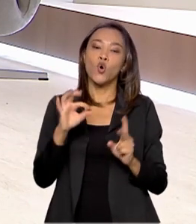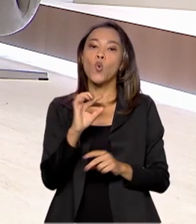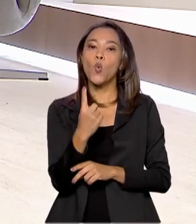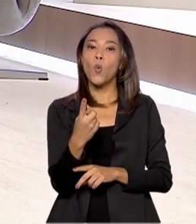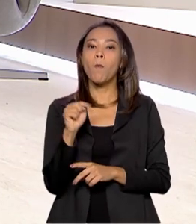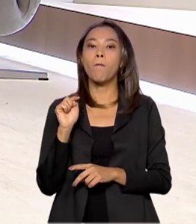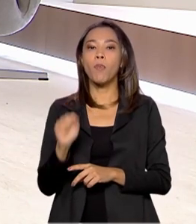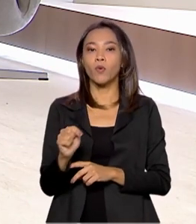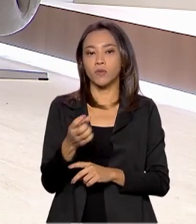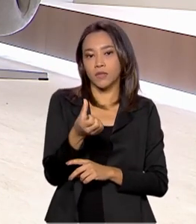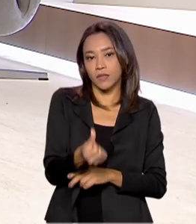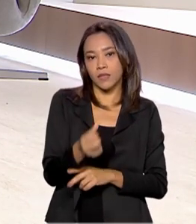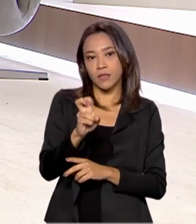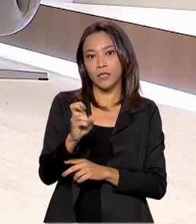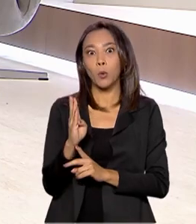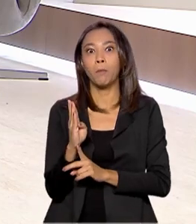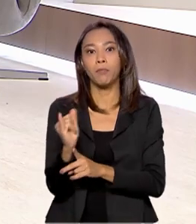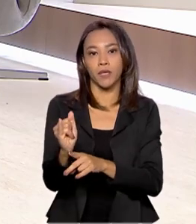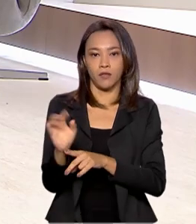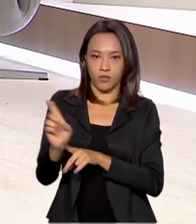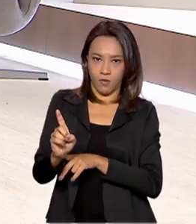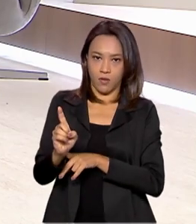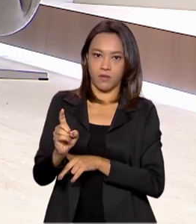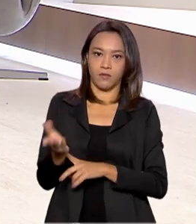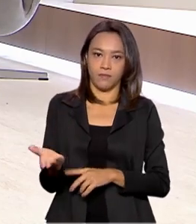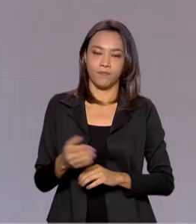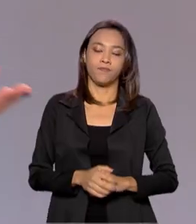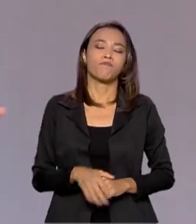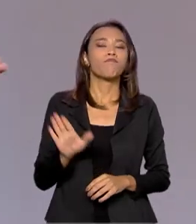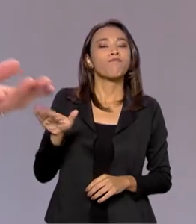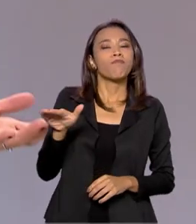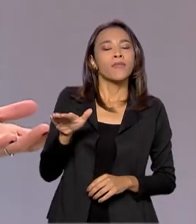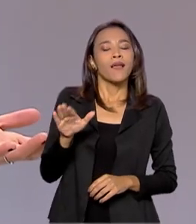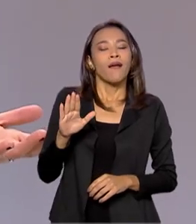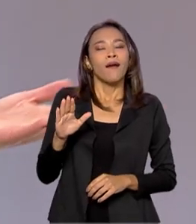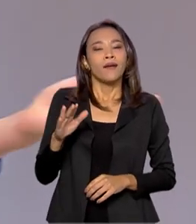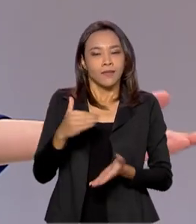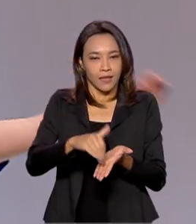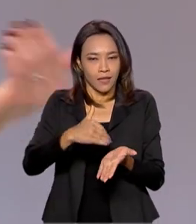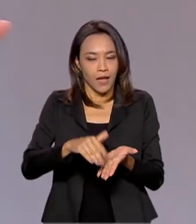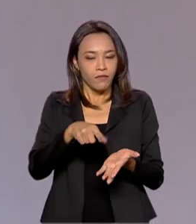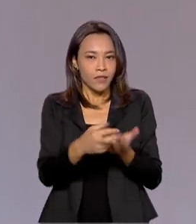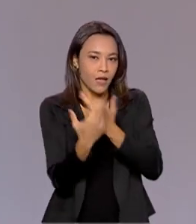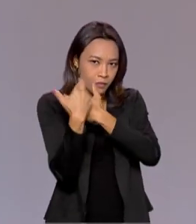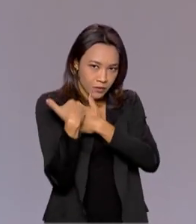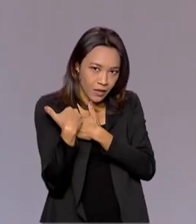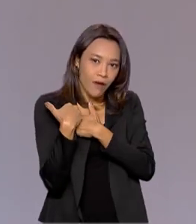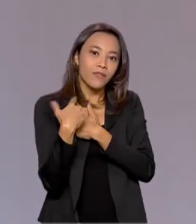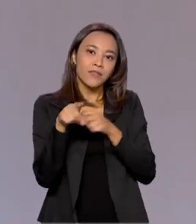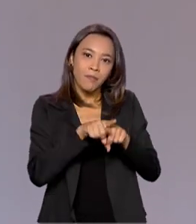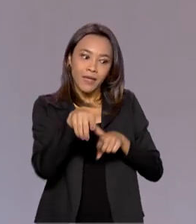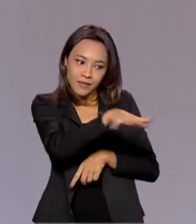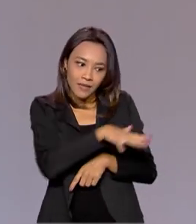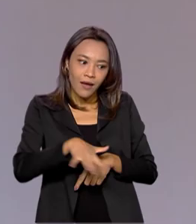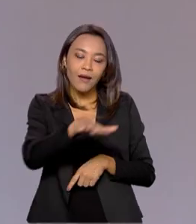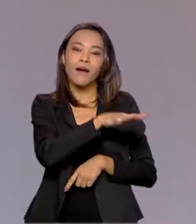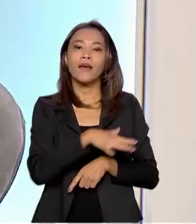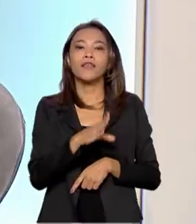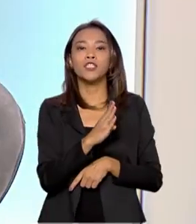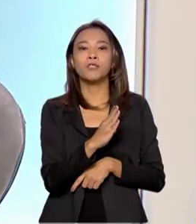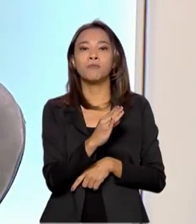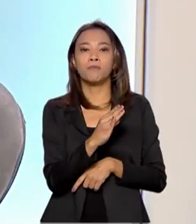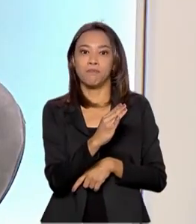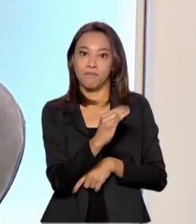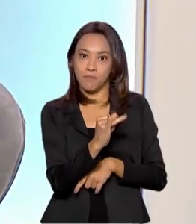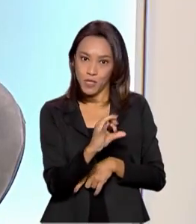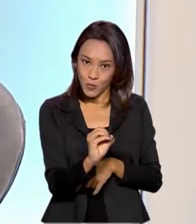,65 bilhão de dólares. Secretário, o senhor também cuida na pasta dos combustíveis renováveis, né? Tem um programa